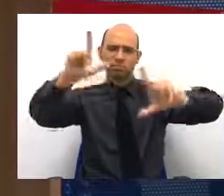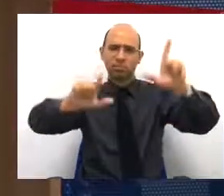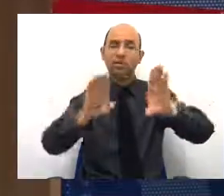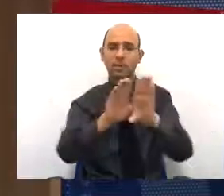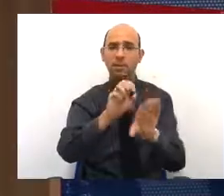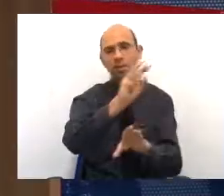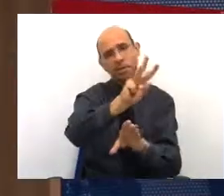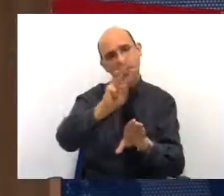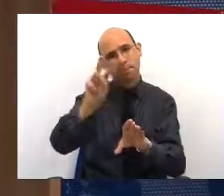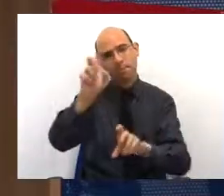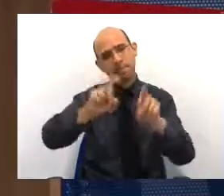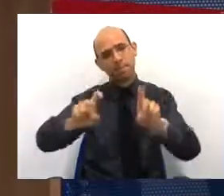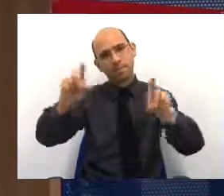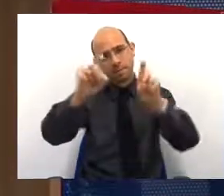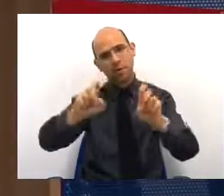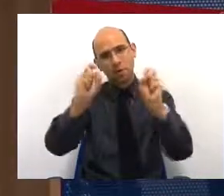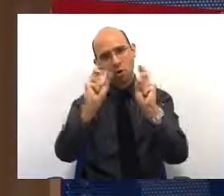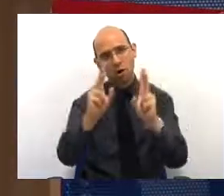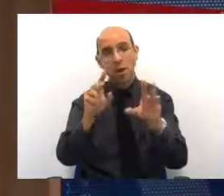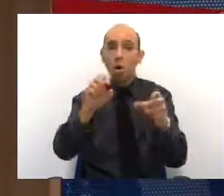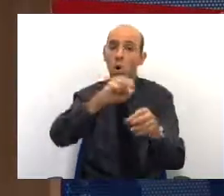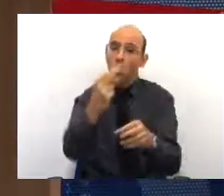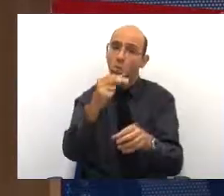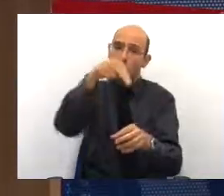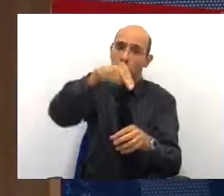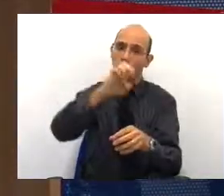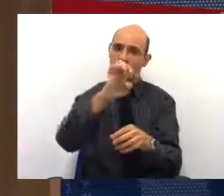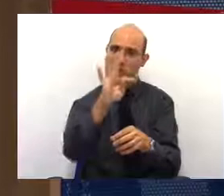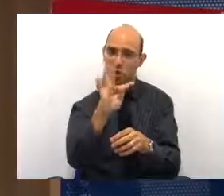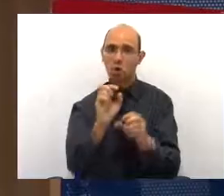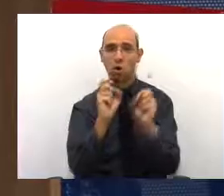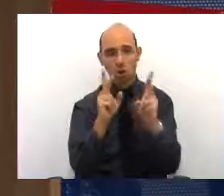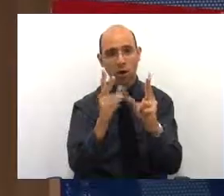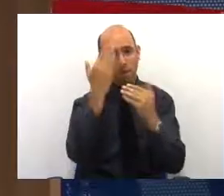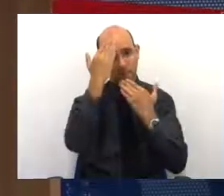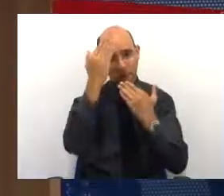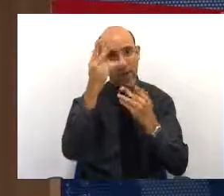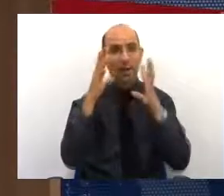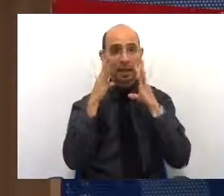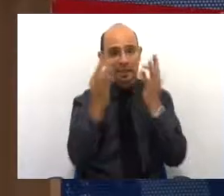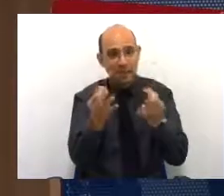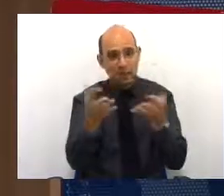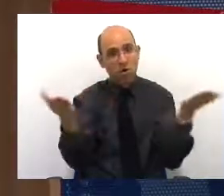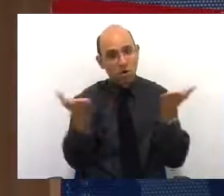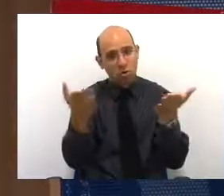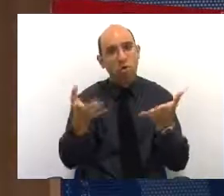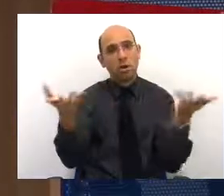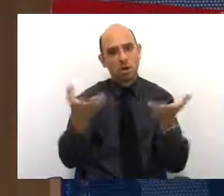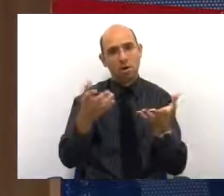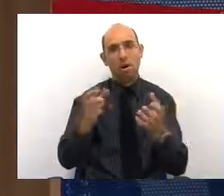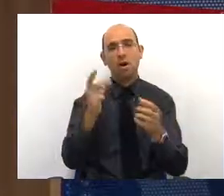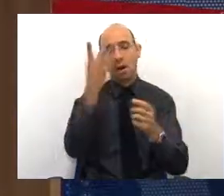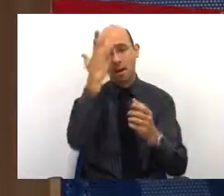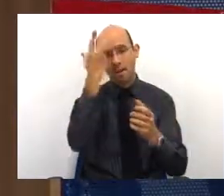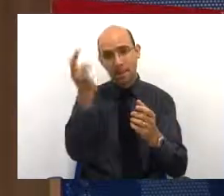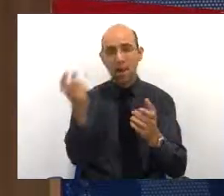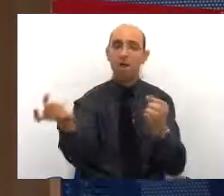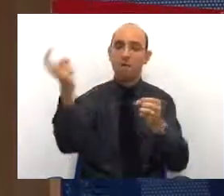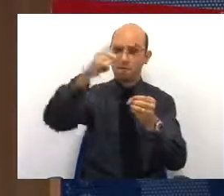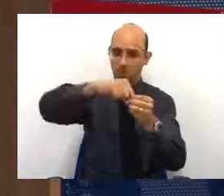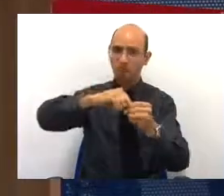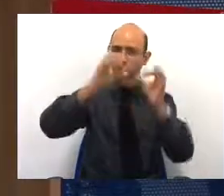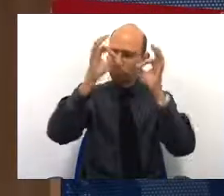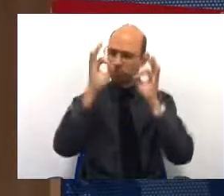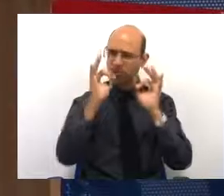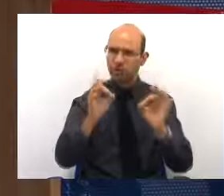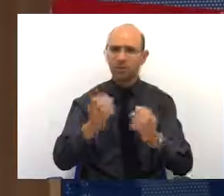internet como na TV por assinatura na NET, nossa operadora. Muito obrigado pelo carinho da sua audiência. Por hoje a gente fica por aqui, mas a gente volta amanhã com certeza aqui com